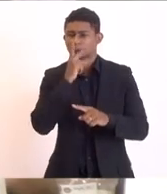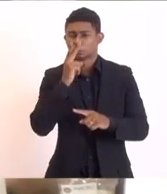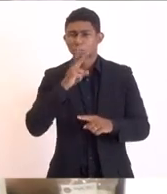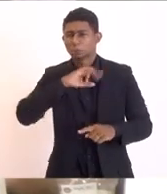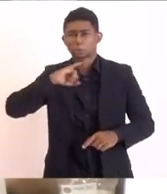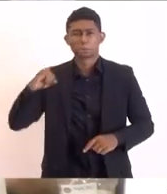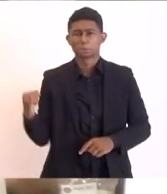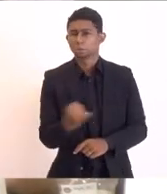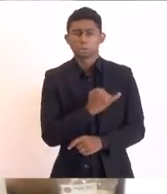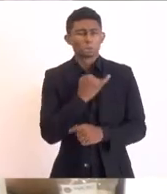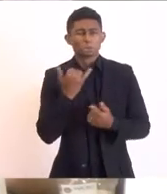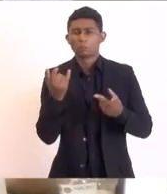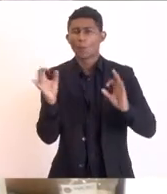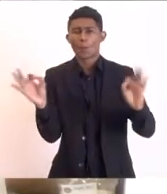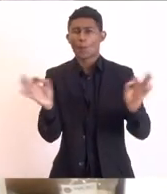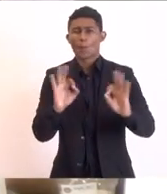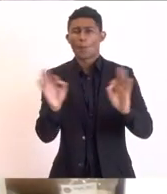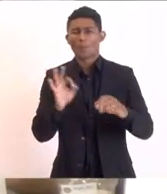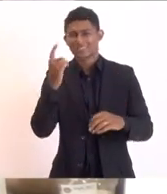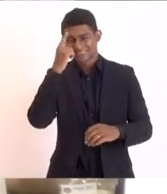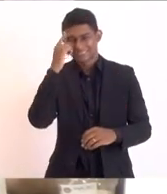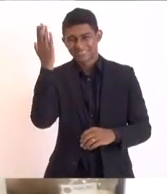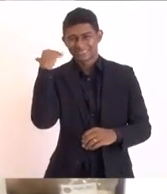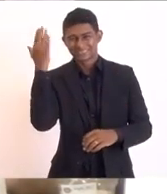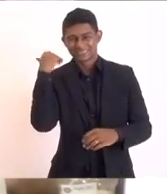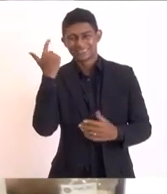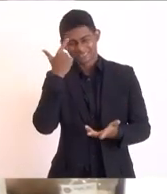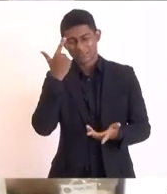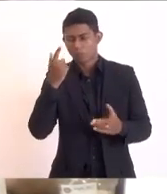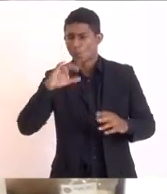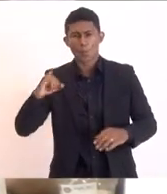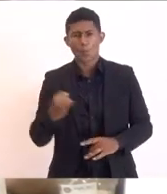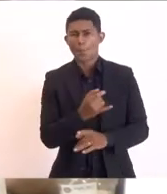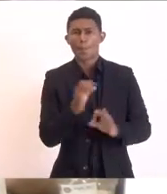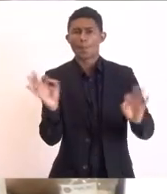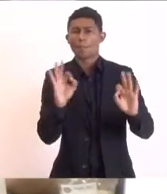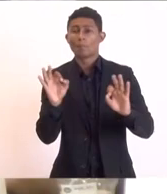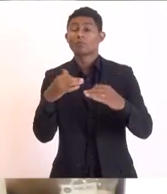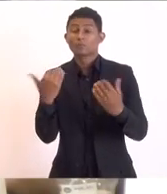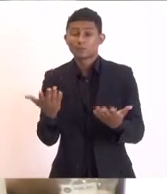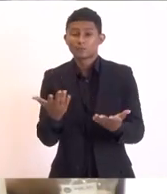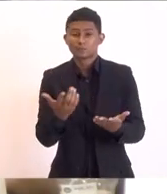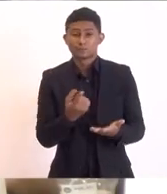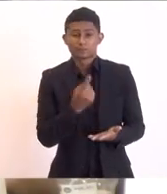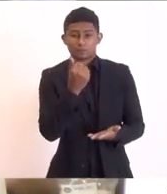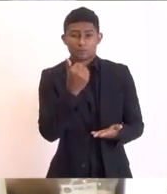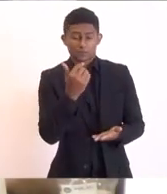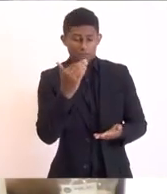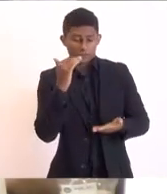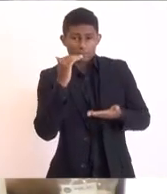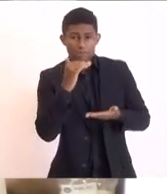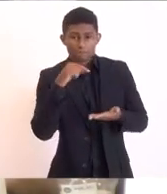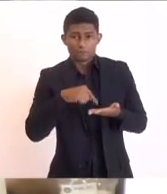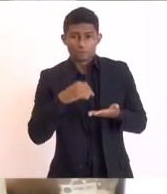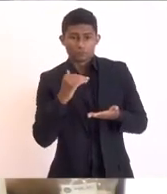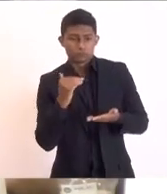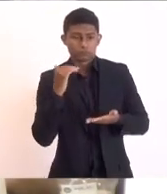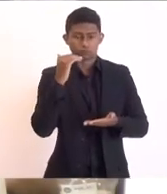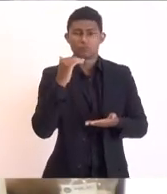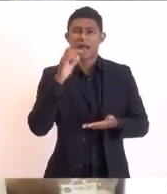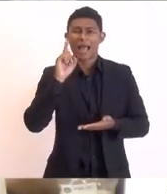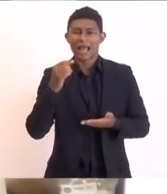oportuno dessa riqueza e o fundo é objetivamente um